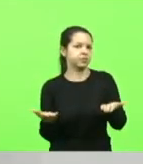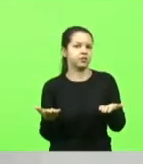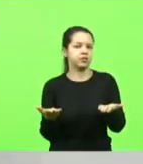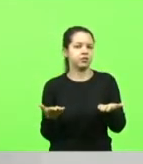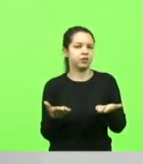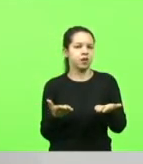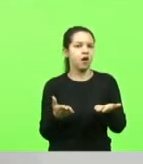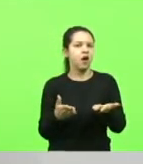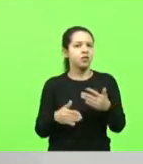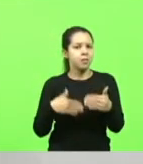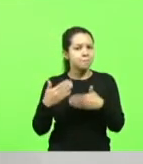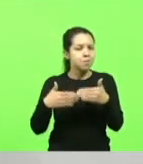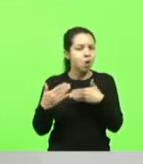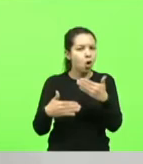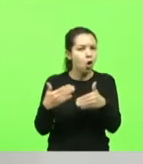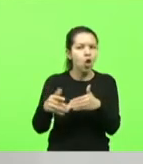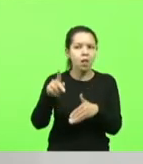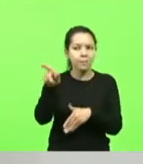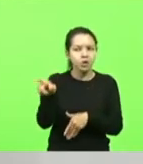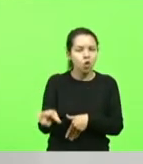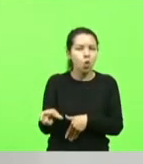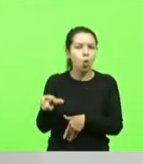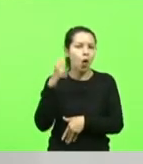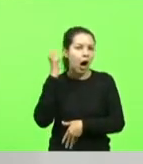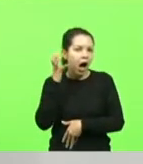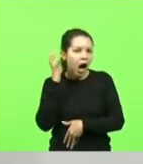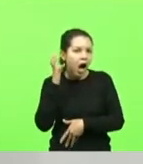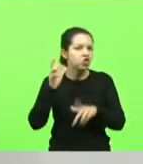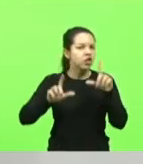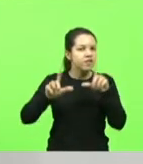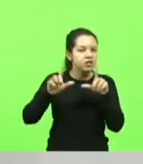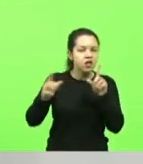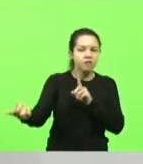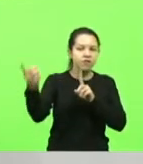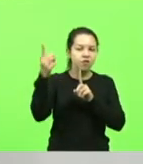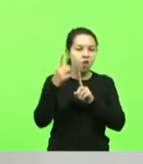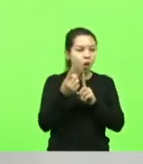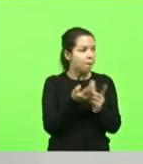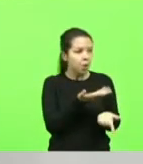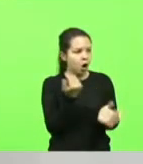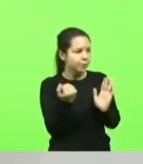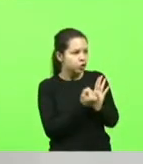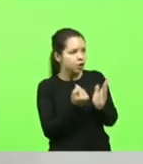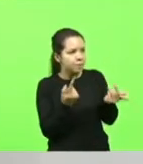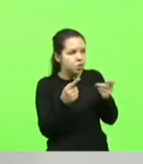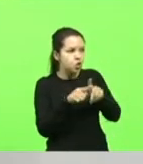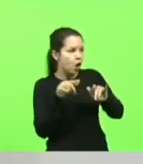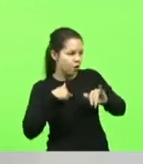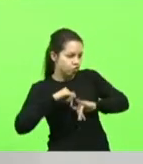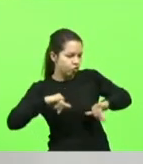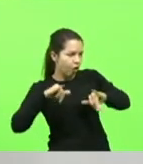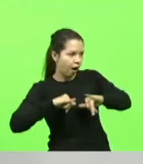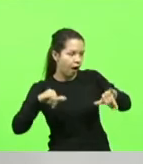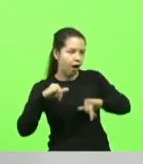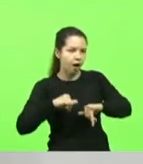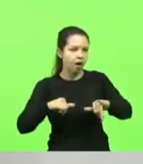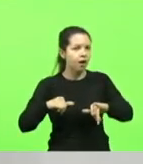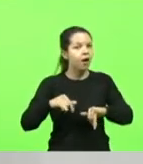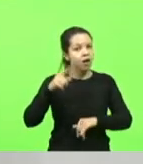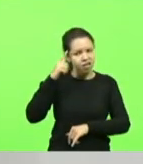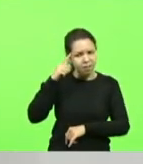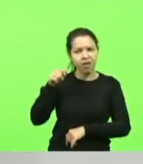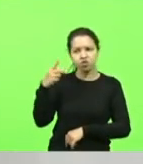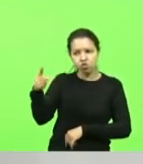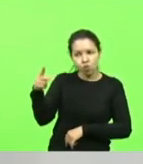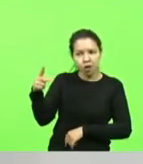Na hora que você chegar lá, aquele sujeito do rádio, da TV, falar assim, vamos patrocinar teu produto, lembra ele, olha, a tua